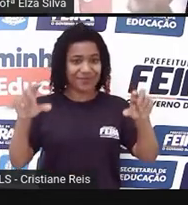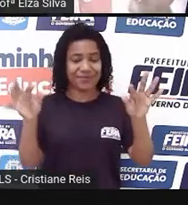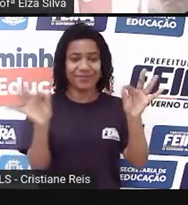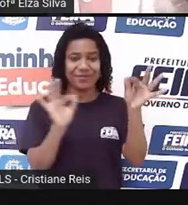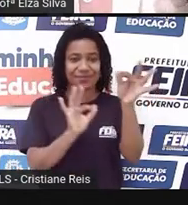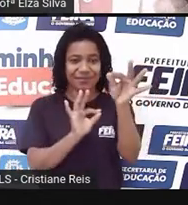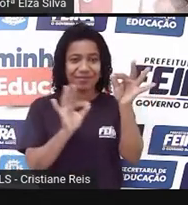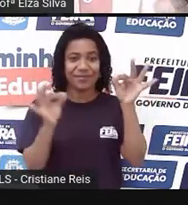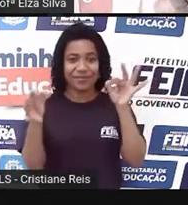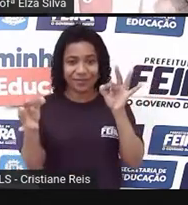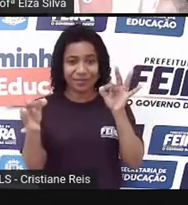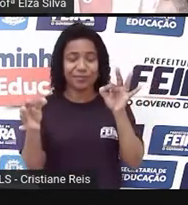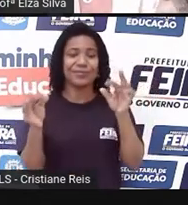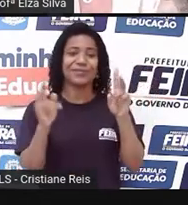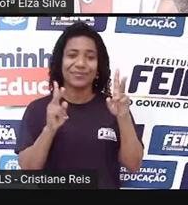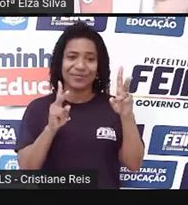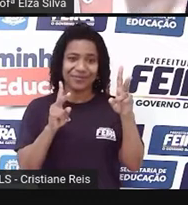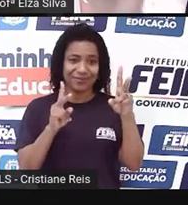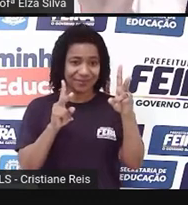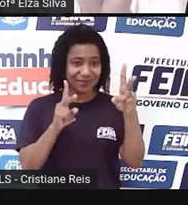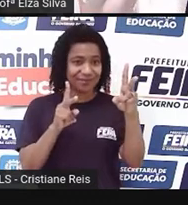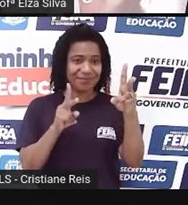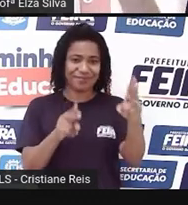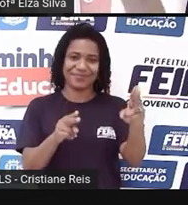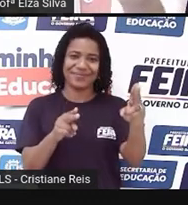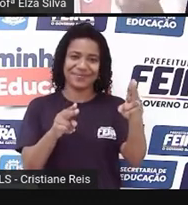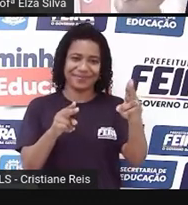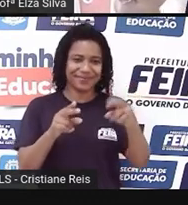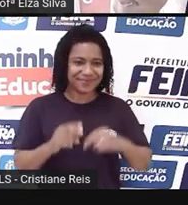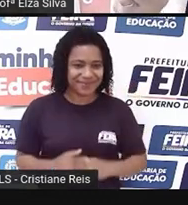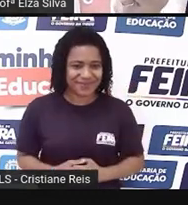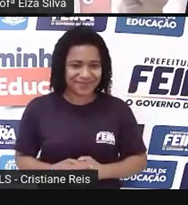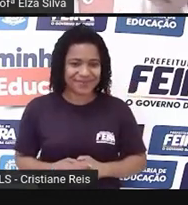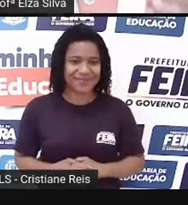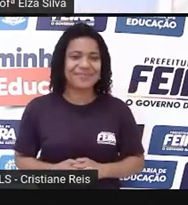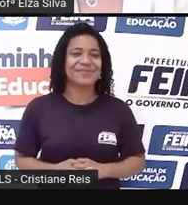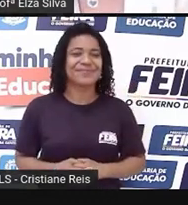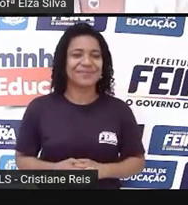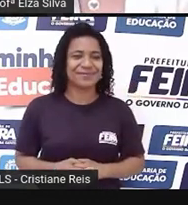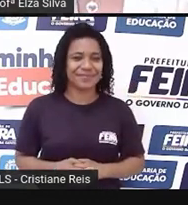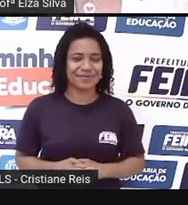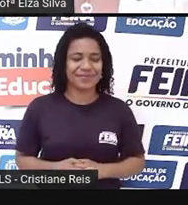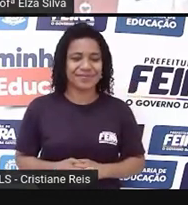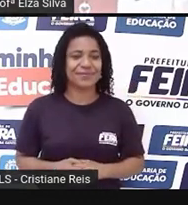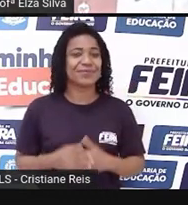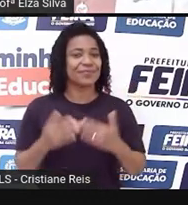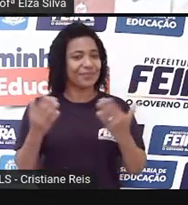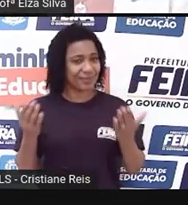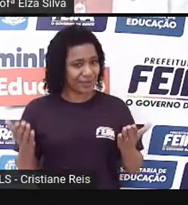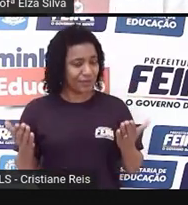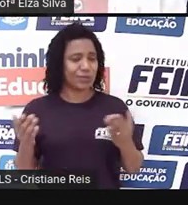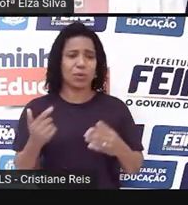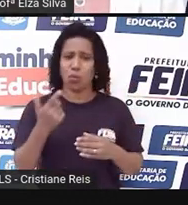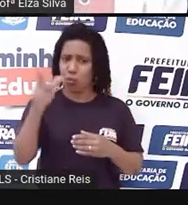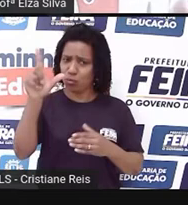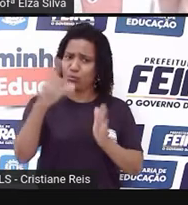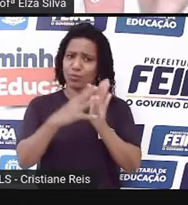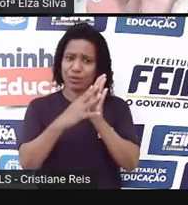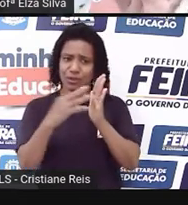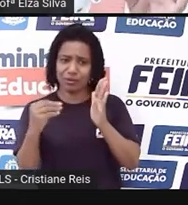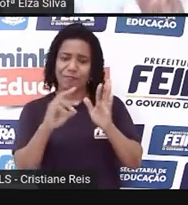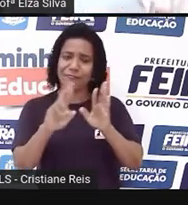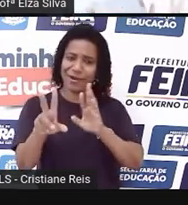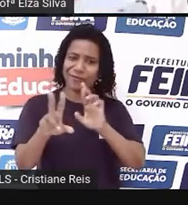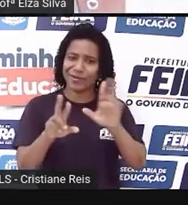informações e a localização das informações são as mesmas. É claro que existem outros modelos, né, eu trouxe